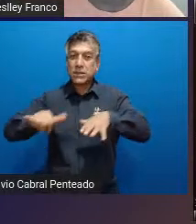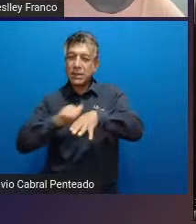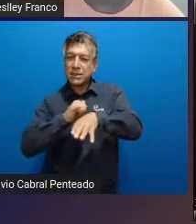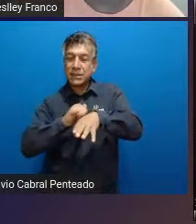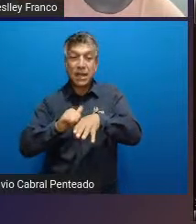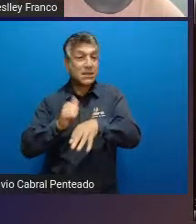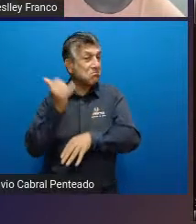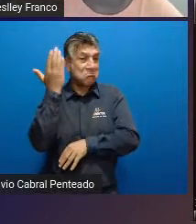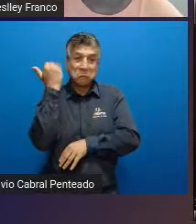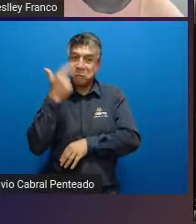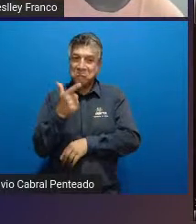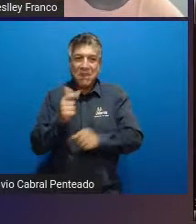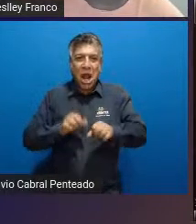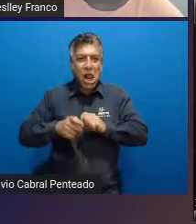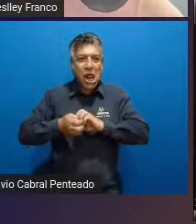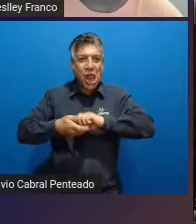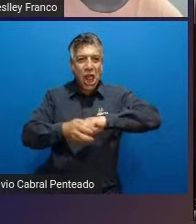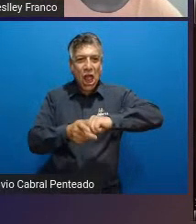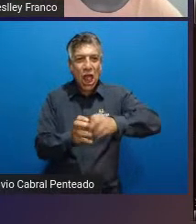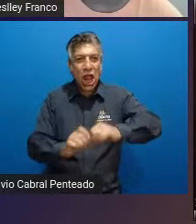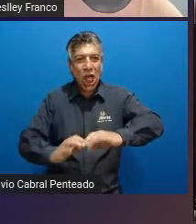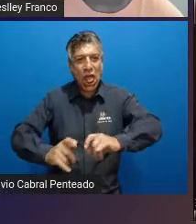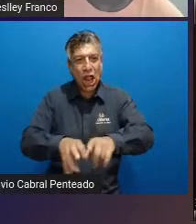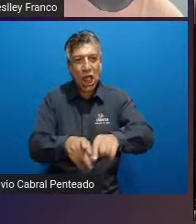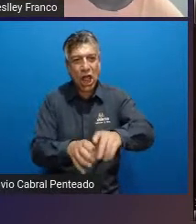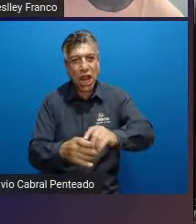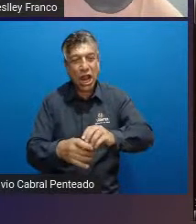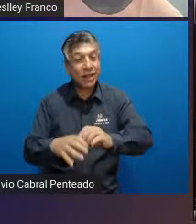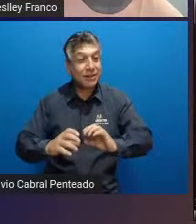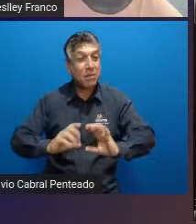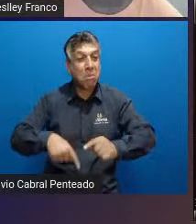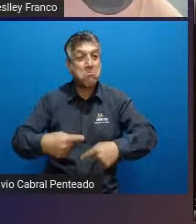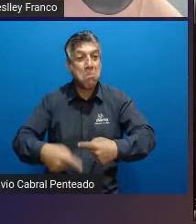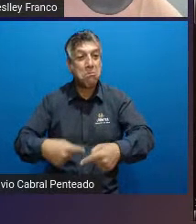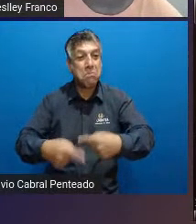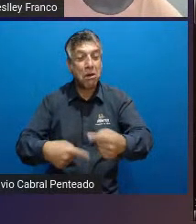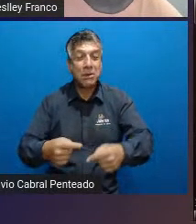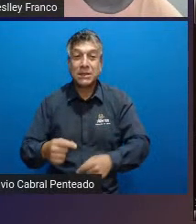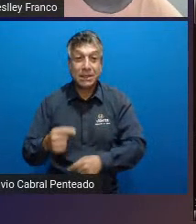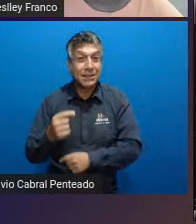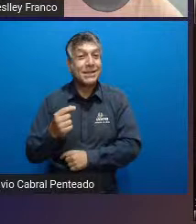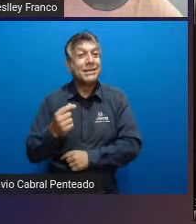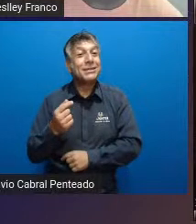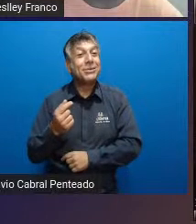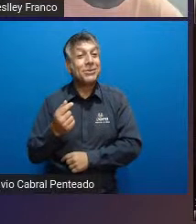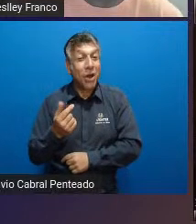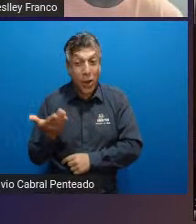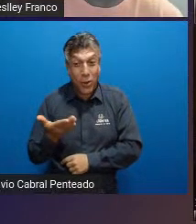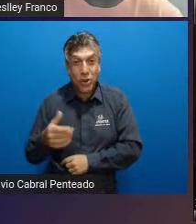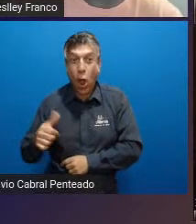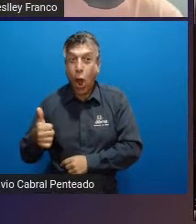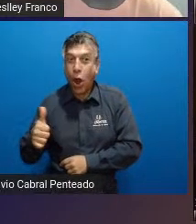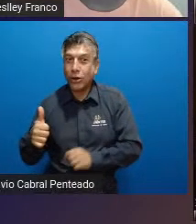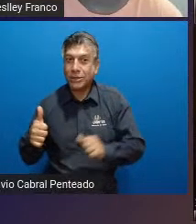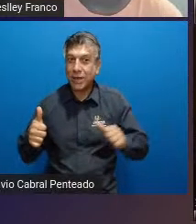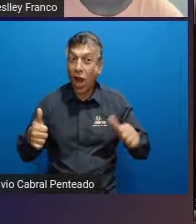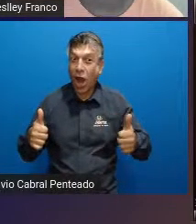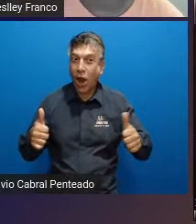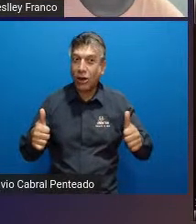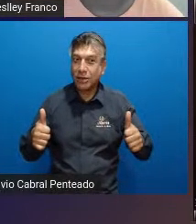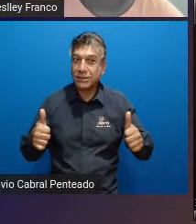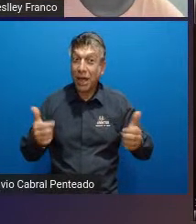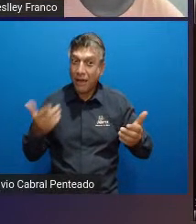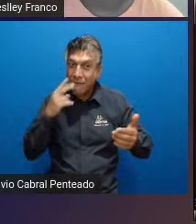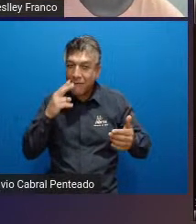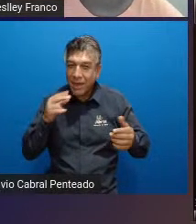equipes pegar e se organizar dentro de dentro de dentro de 11 para cada lado né para poder ver aqueles desenhos que vemos